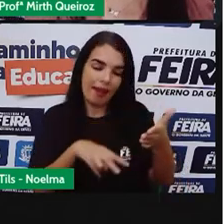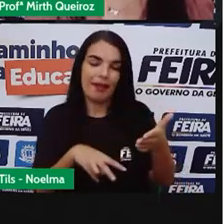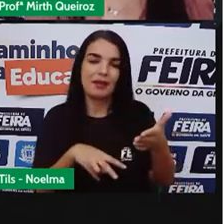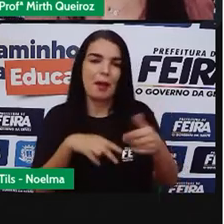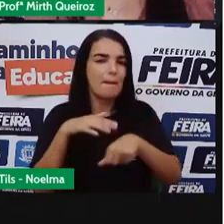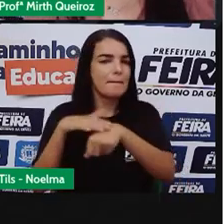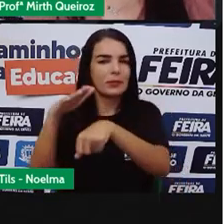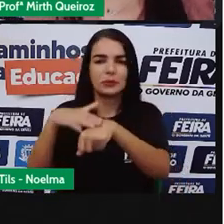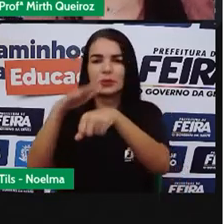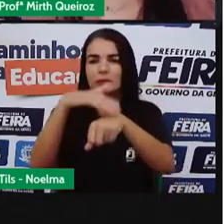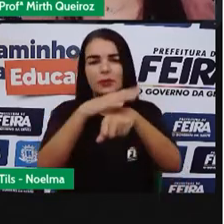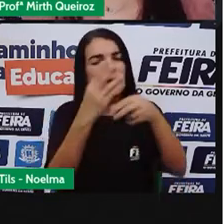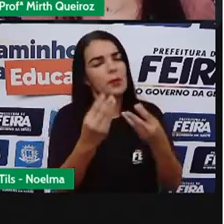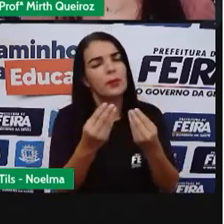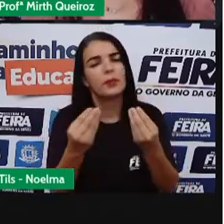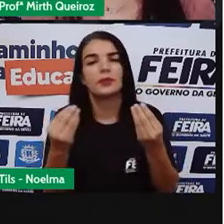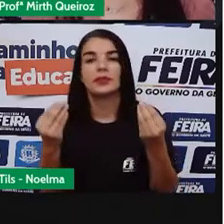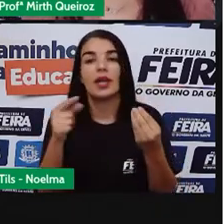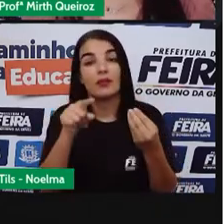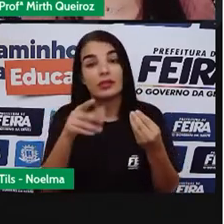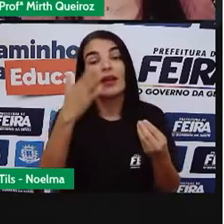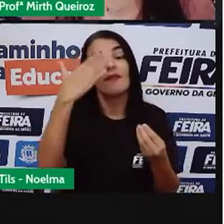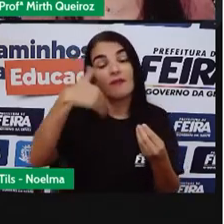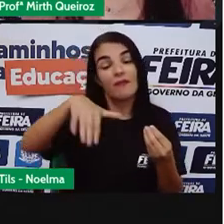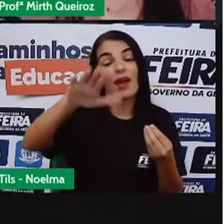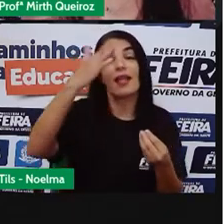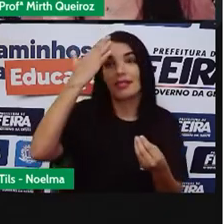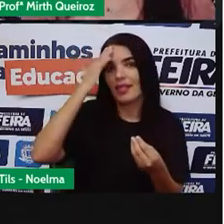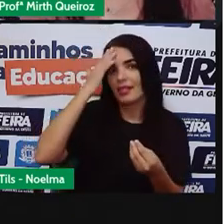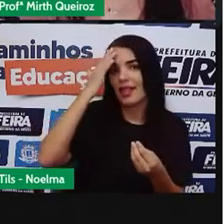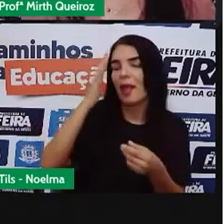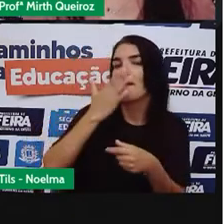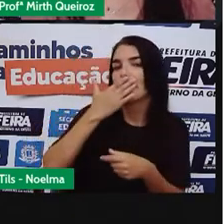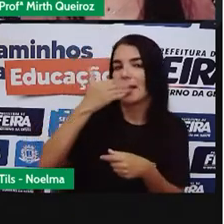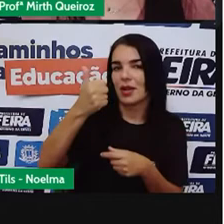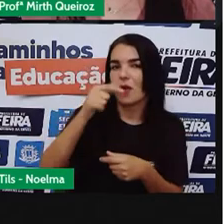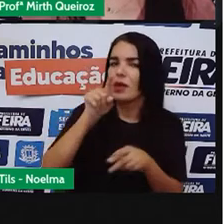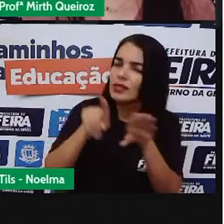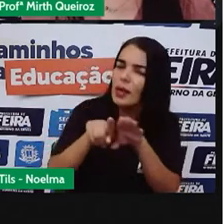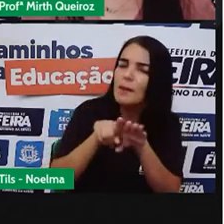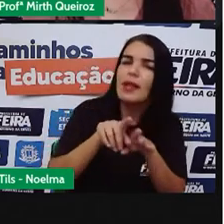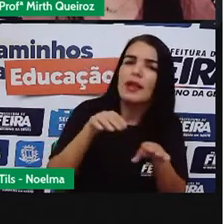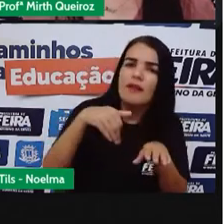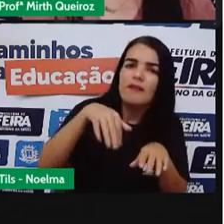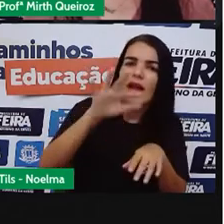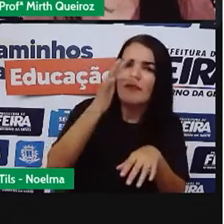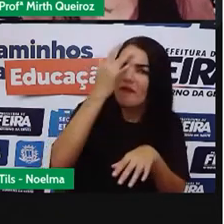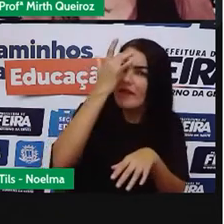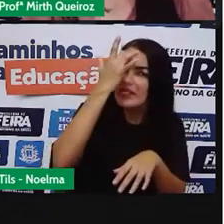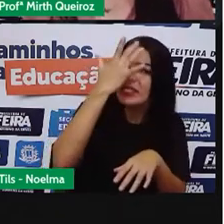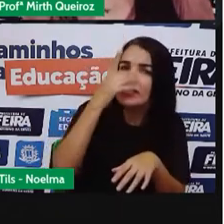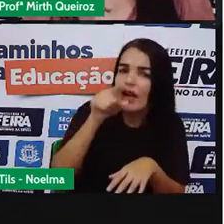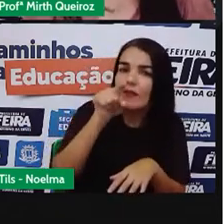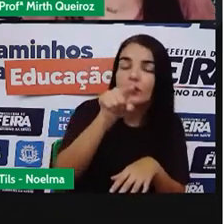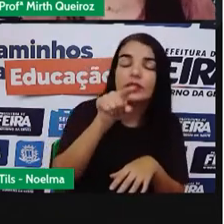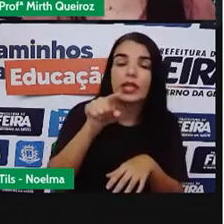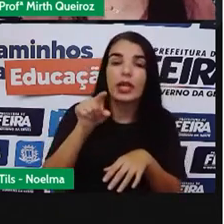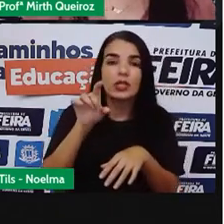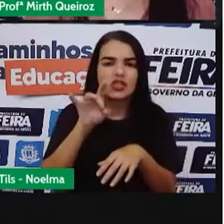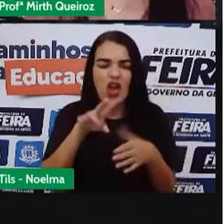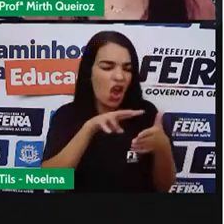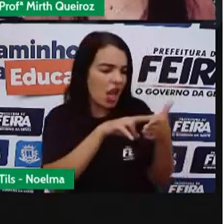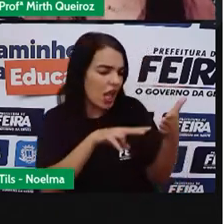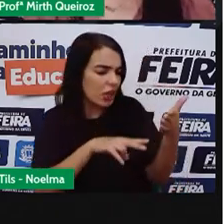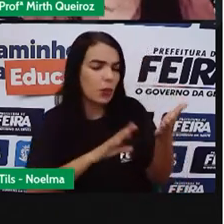ler muito, você vai passar a interpretar melhor. E isso vai facilitar você, não só em relação à leitura,